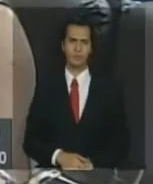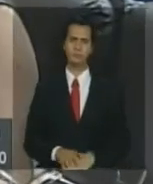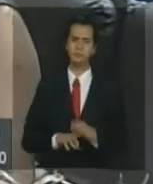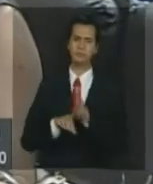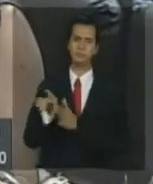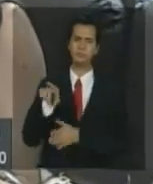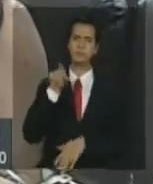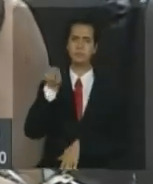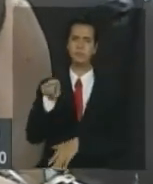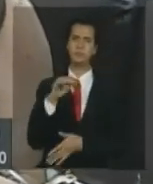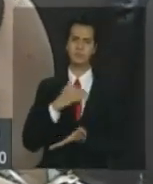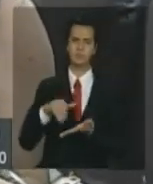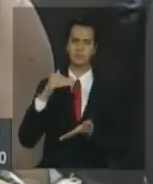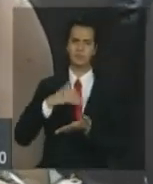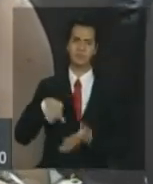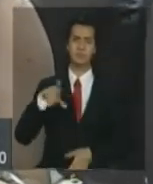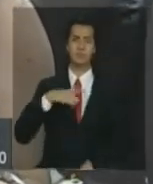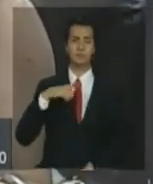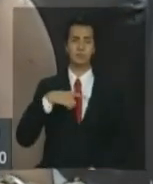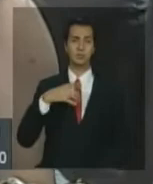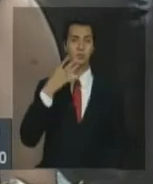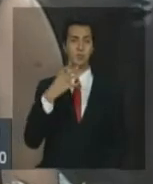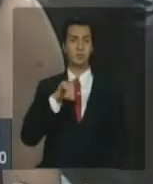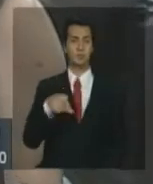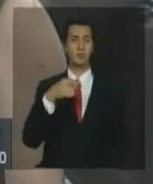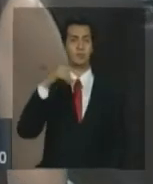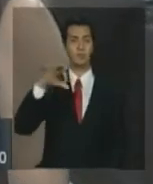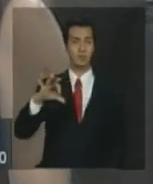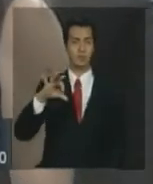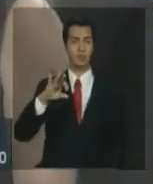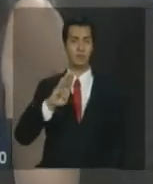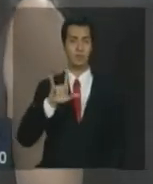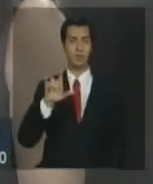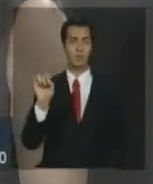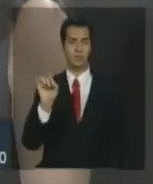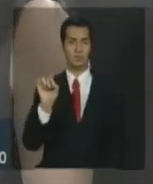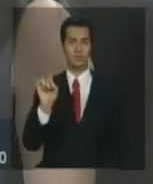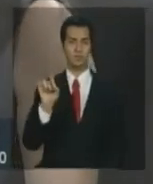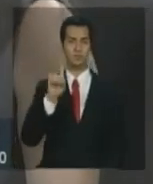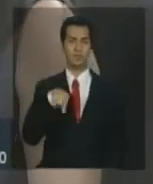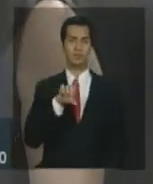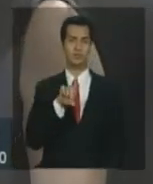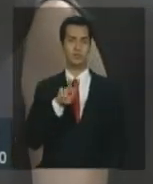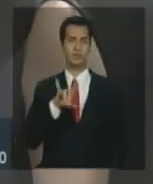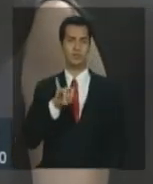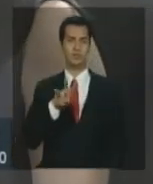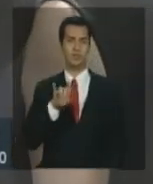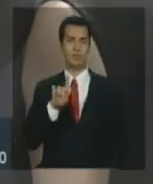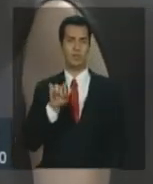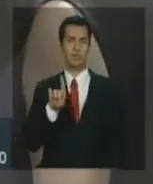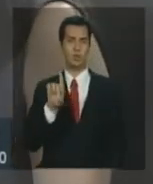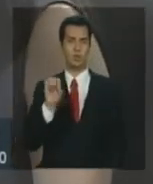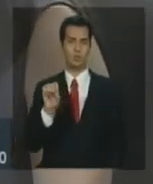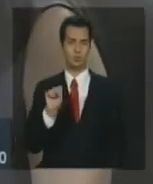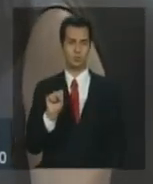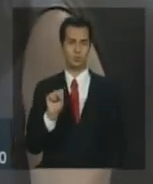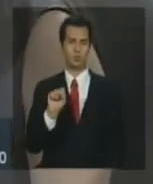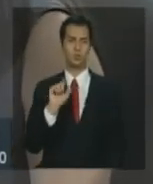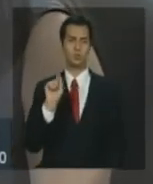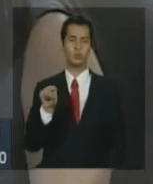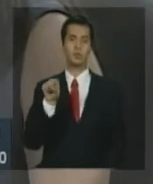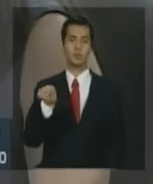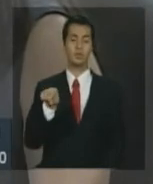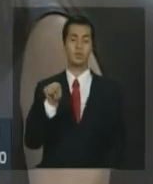vocês puxaram 4,9 bilhões em dividendos em fevereiro. Sim. Ou seja, boa